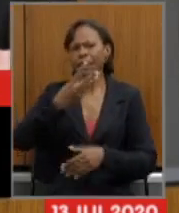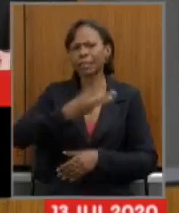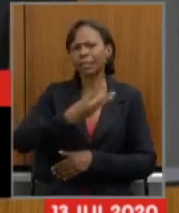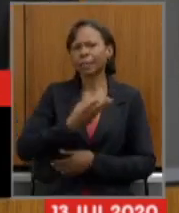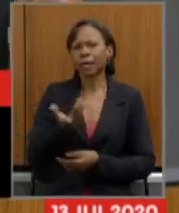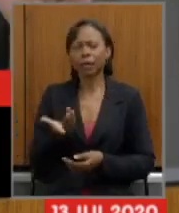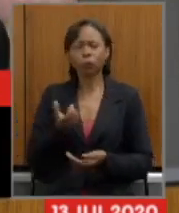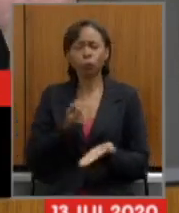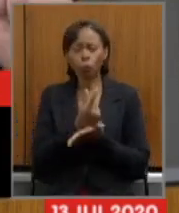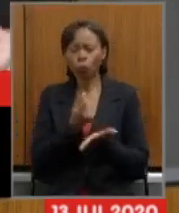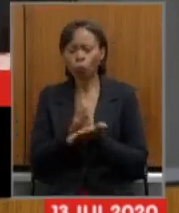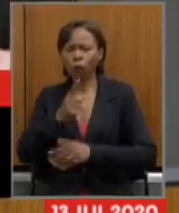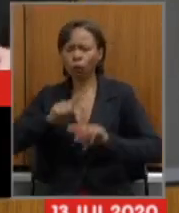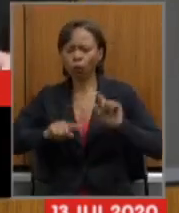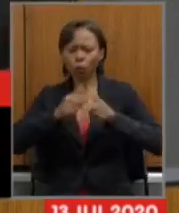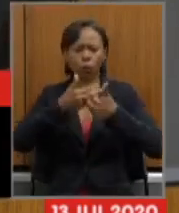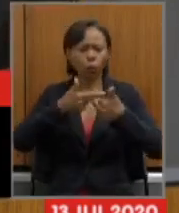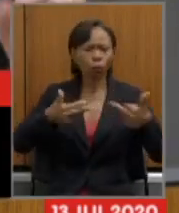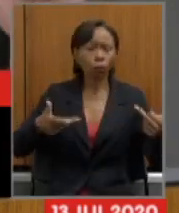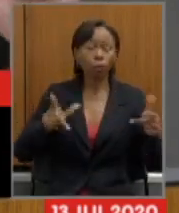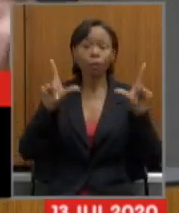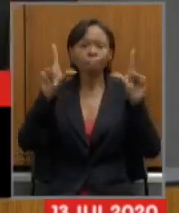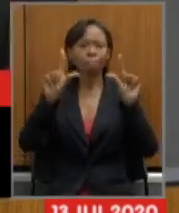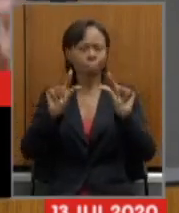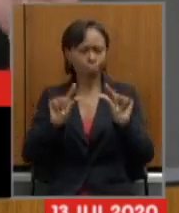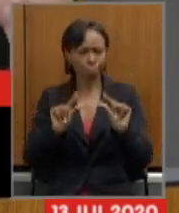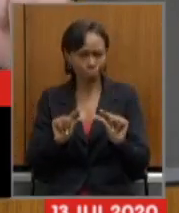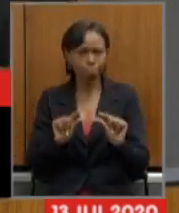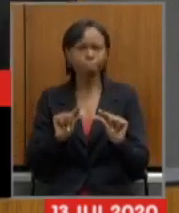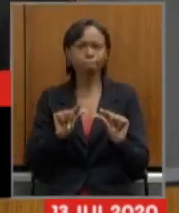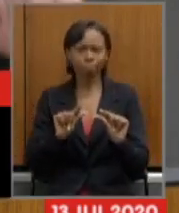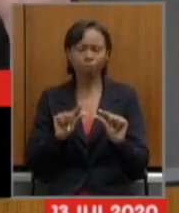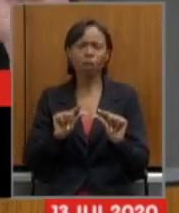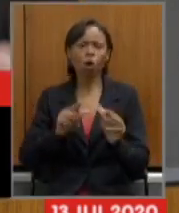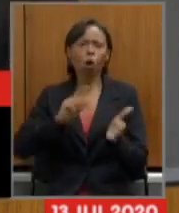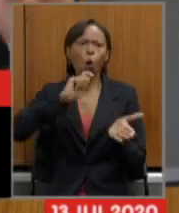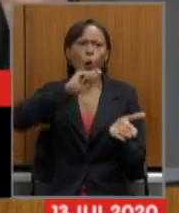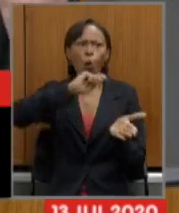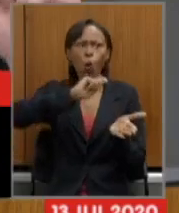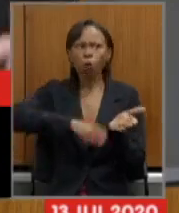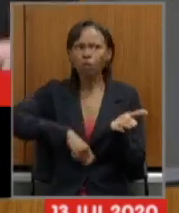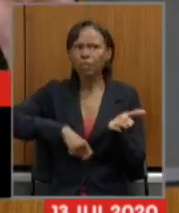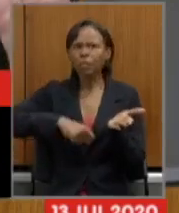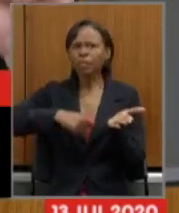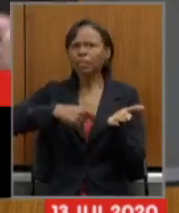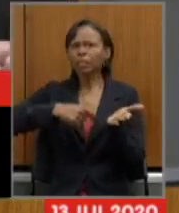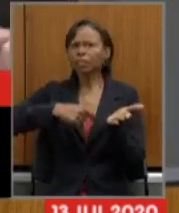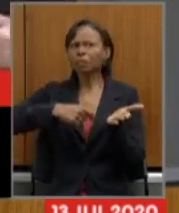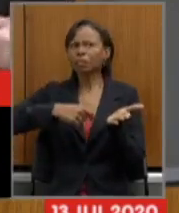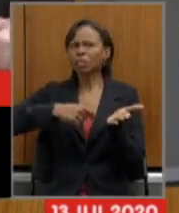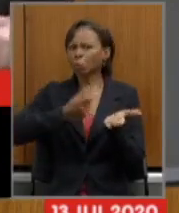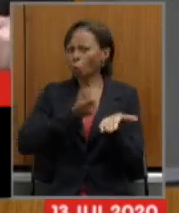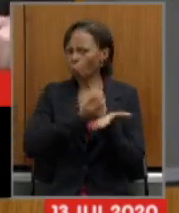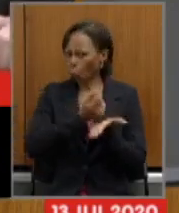nós já reduzimos contratos na área de compras em mais de um bilhão de reais